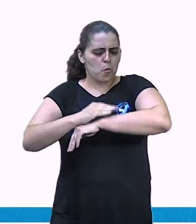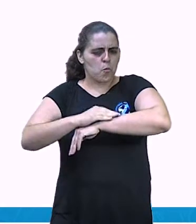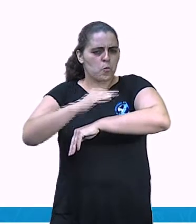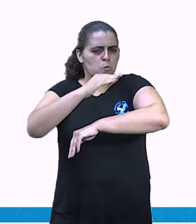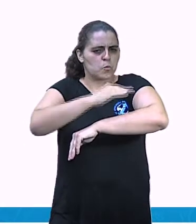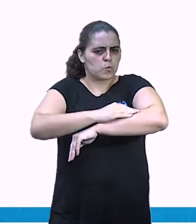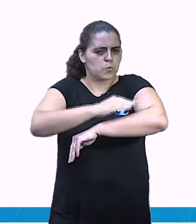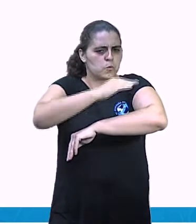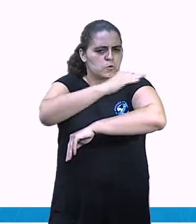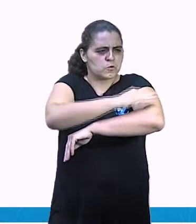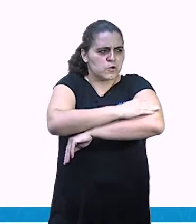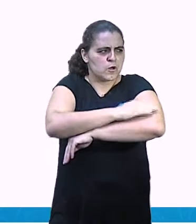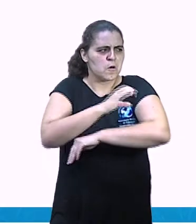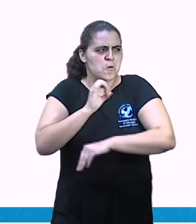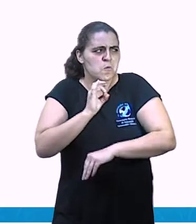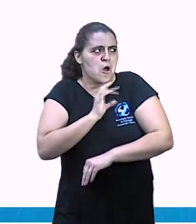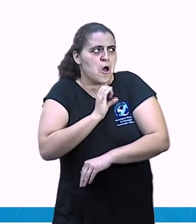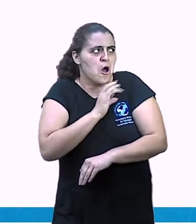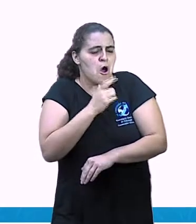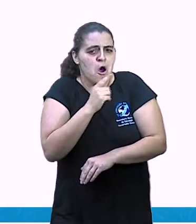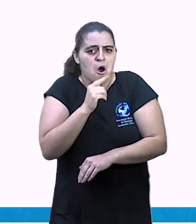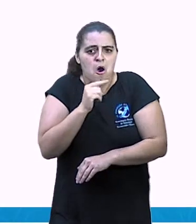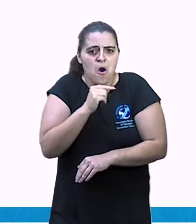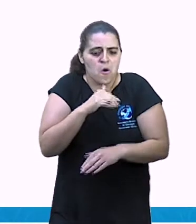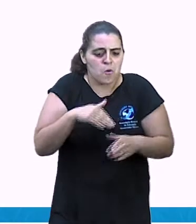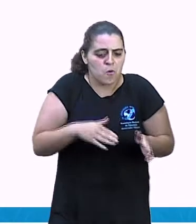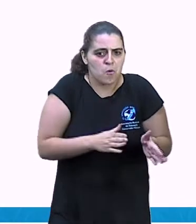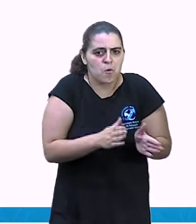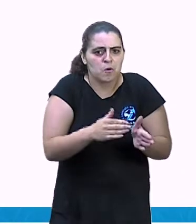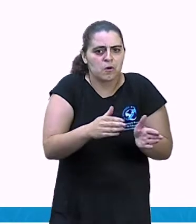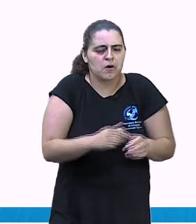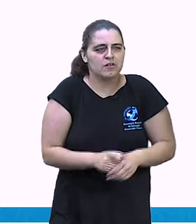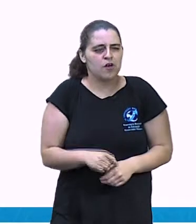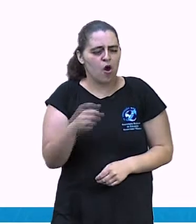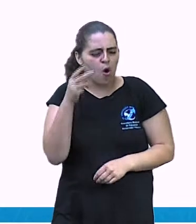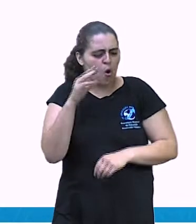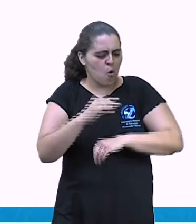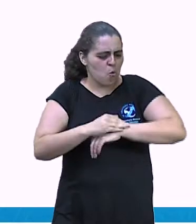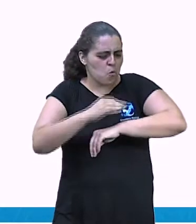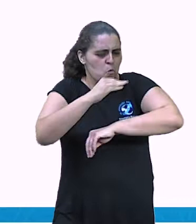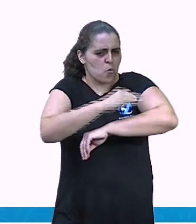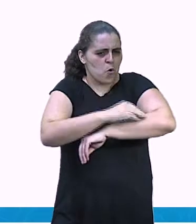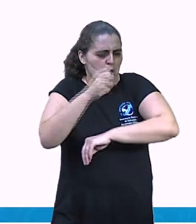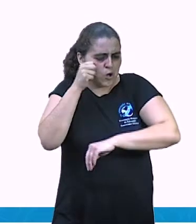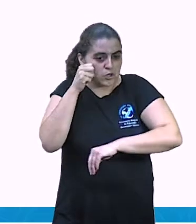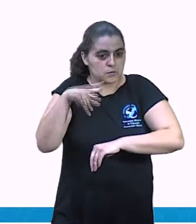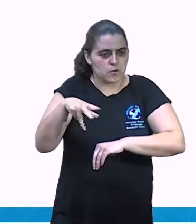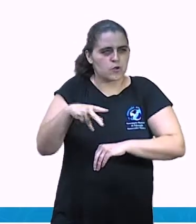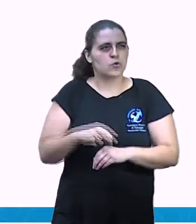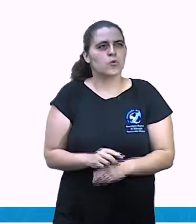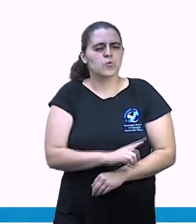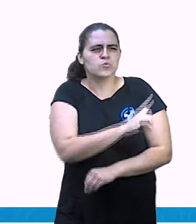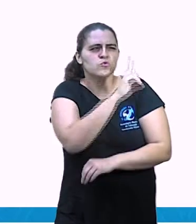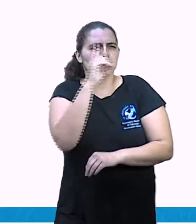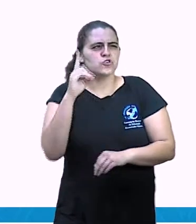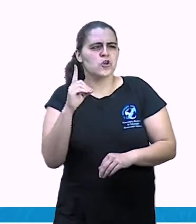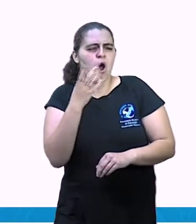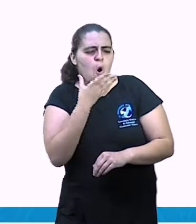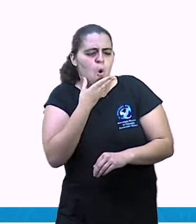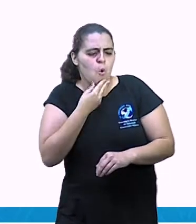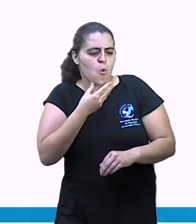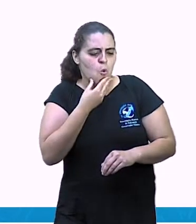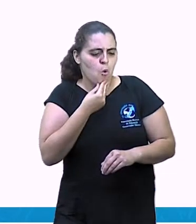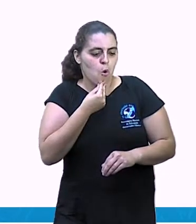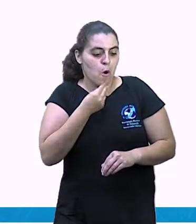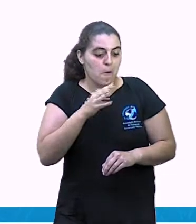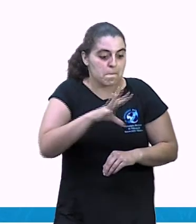sapo com medo d'água. O sapo é esperto. Uma vez o homem agarrou o sapo e levou